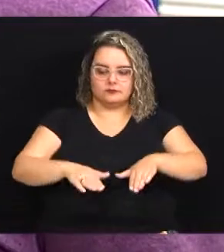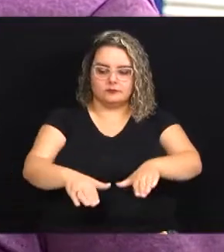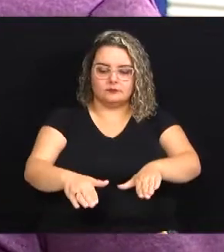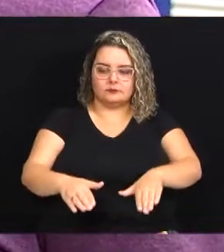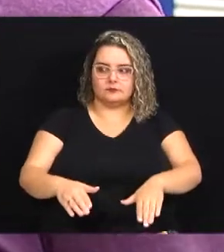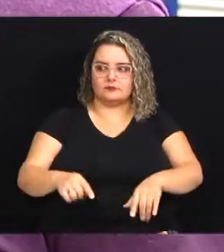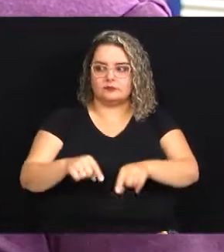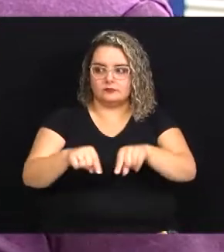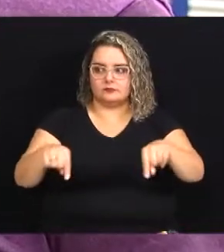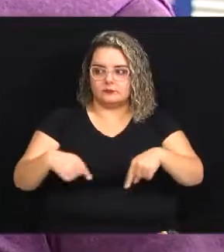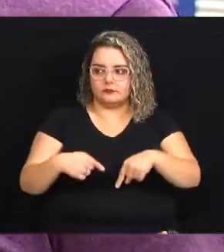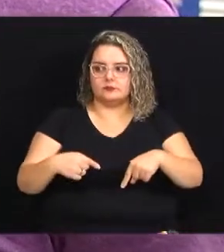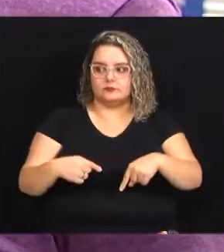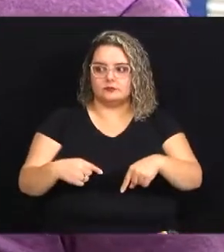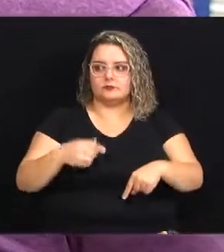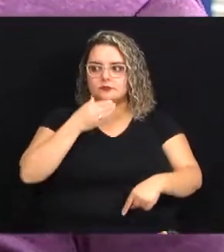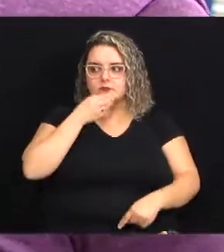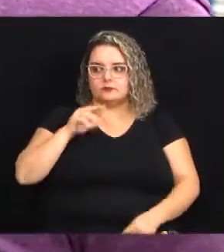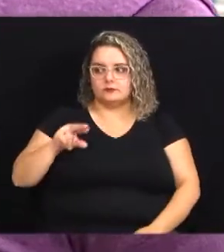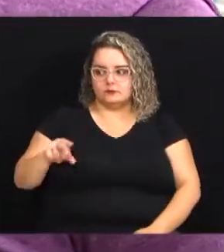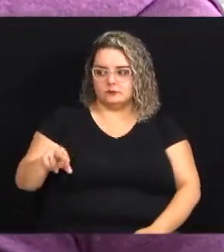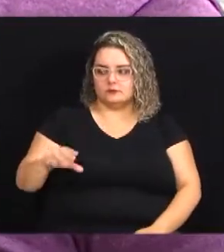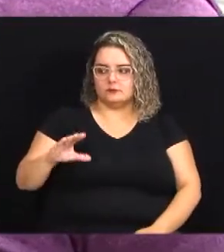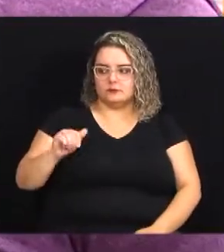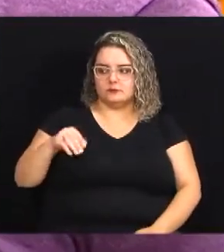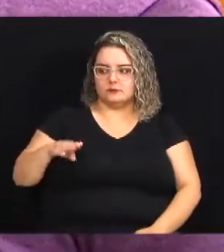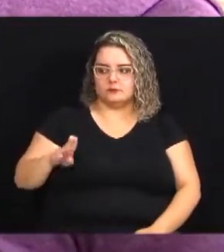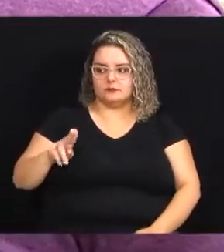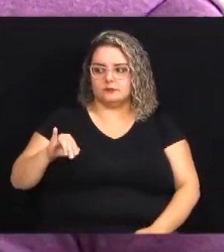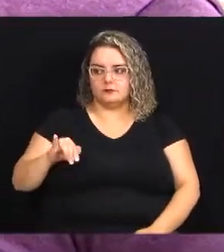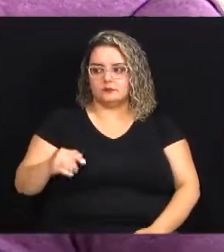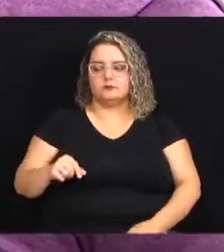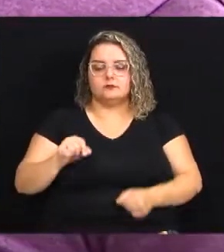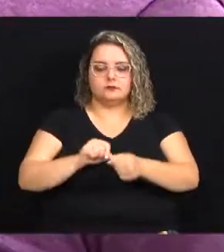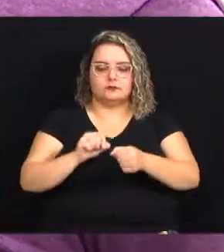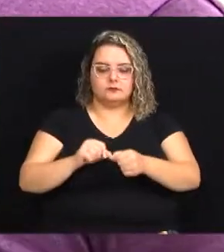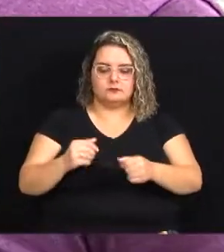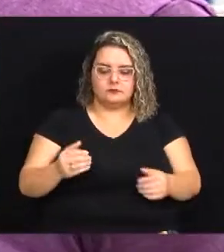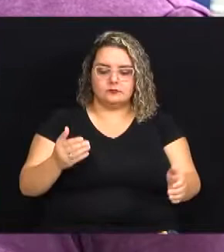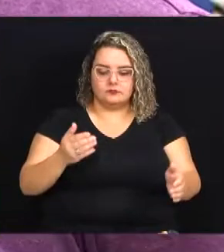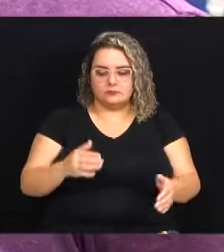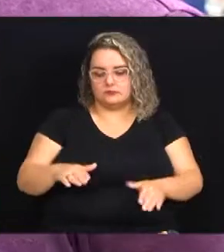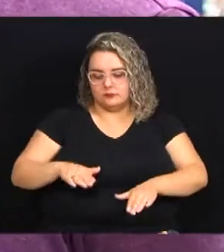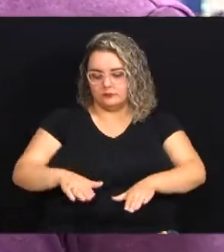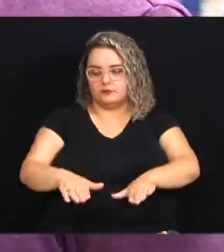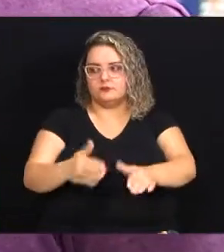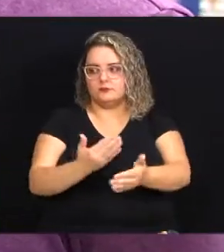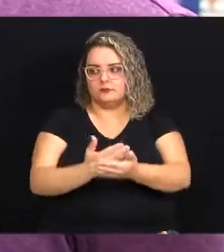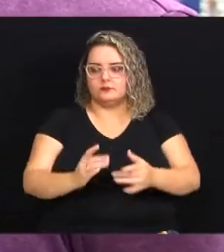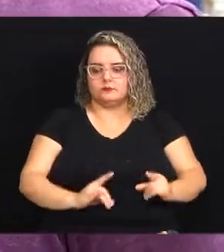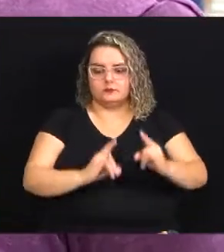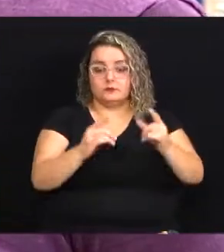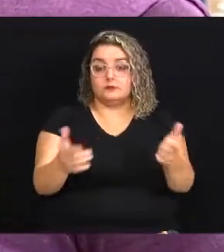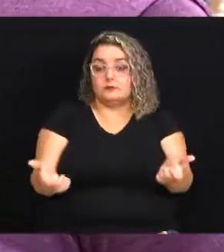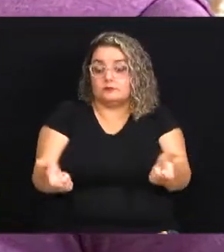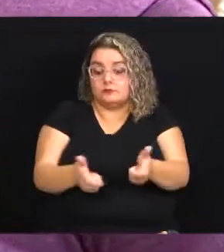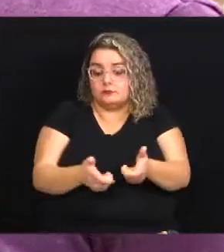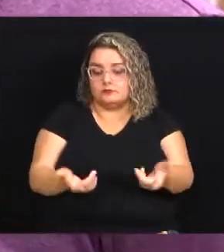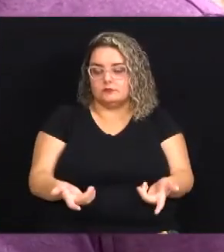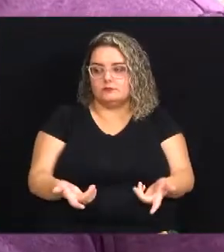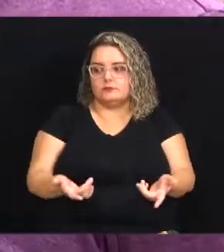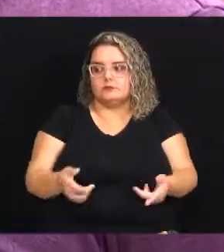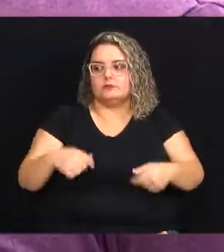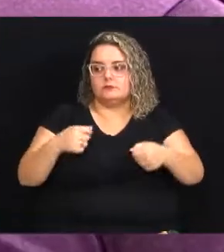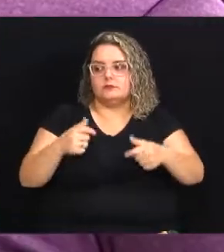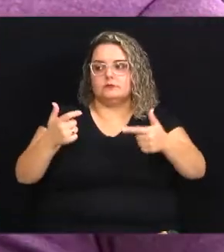tem lá no salão do irmão dela no Cambuí que ela teve que ir para lá para fazer essa produção porque a gente começou num apartamento ficou muito pequeno